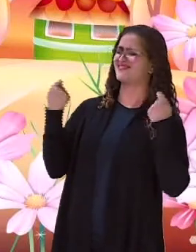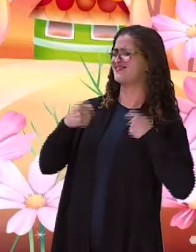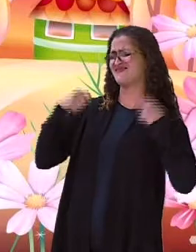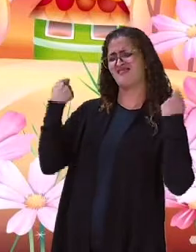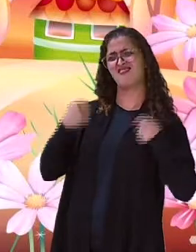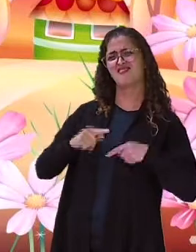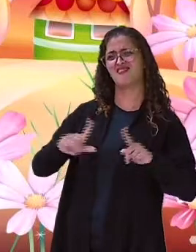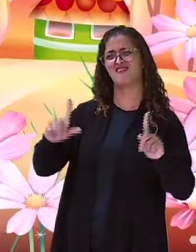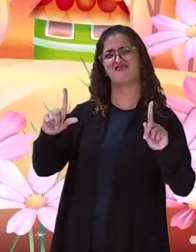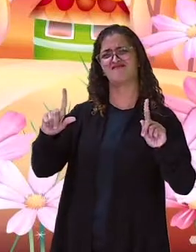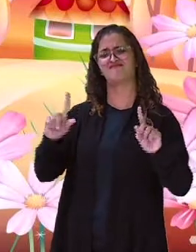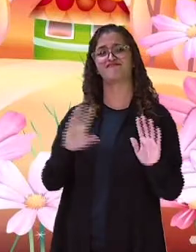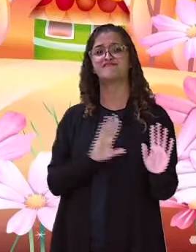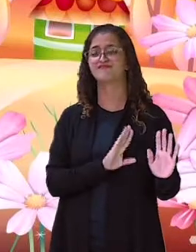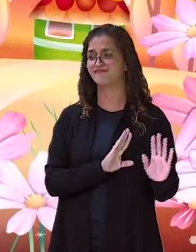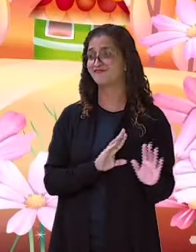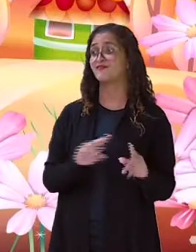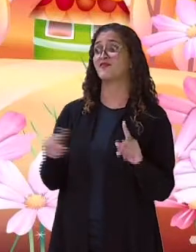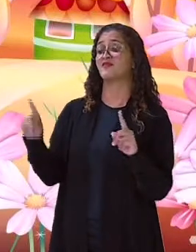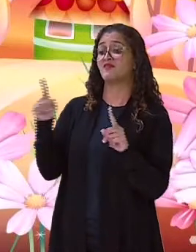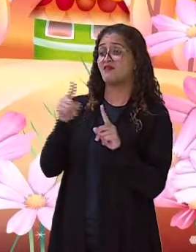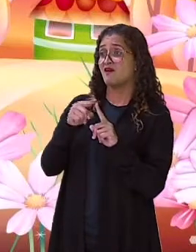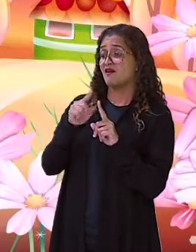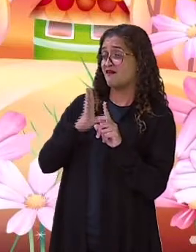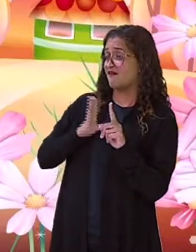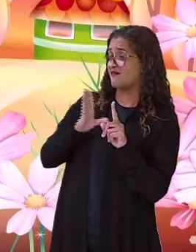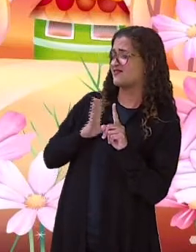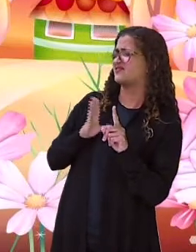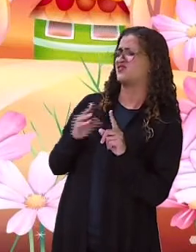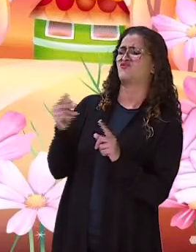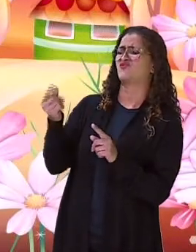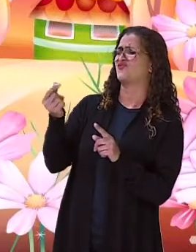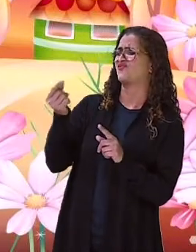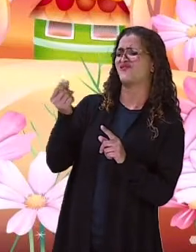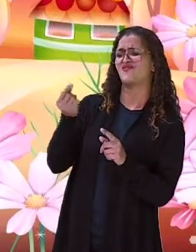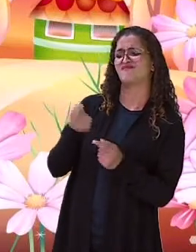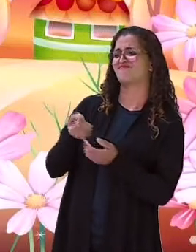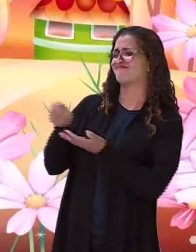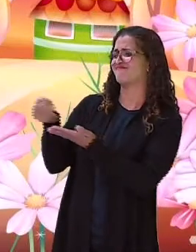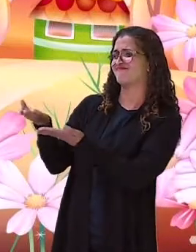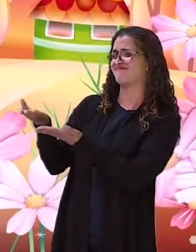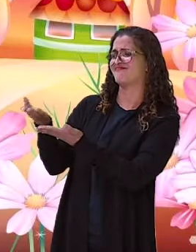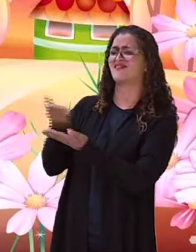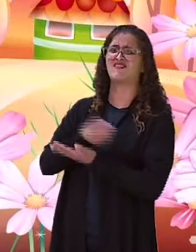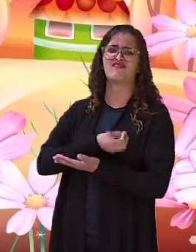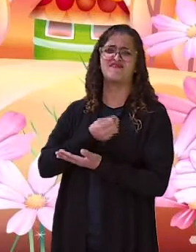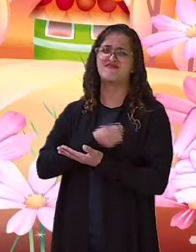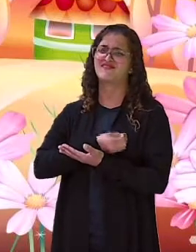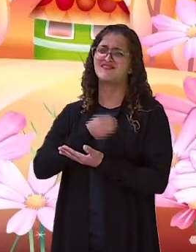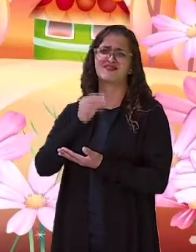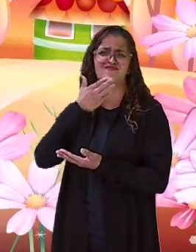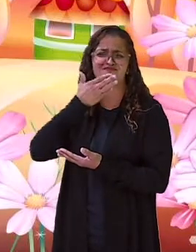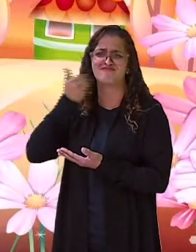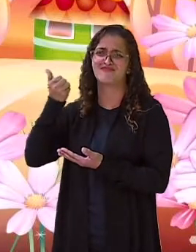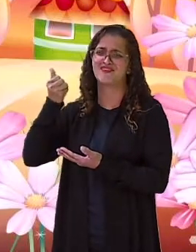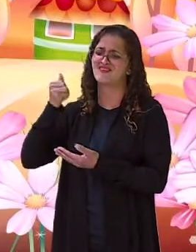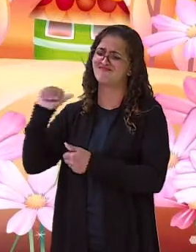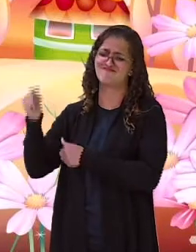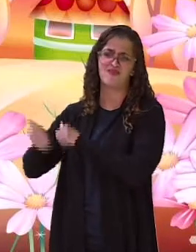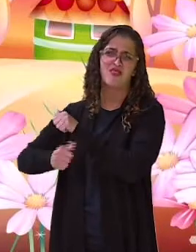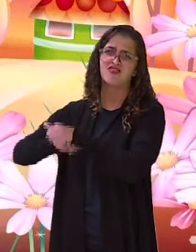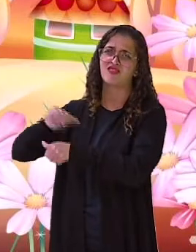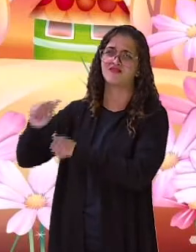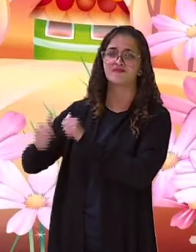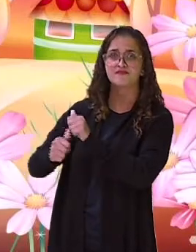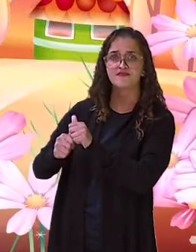arranjar um pouco de dinheiro. Só isso vai fazer a vida dele mudar. Mas, olha